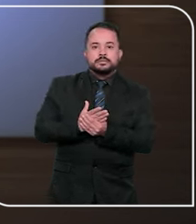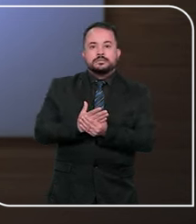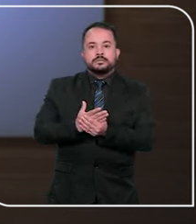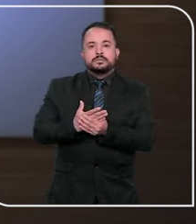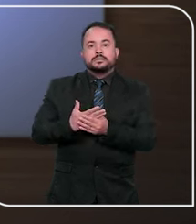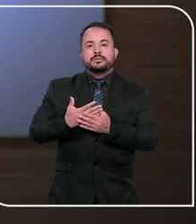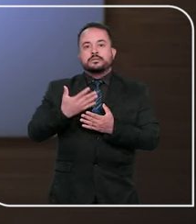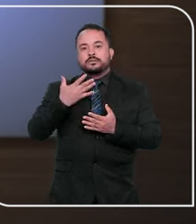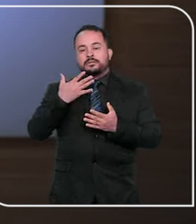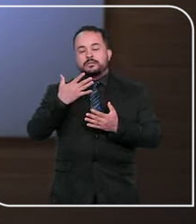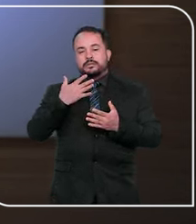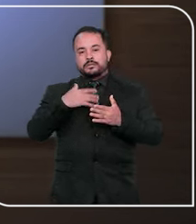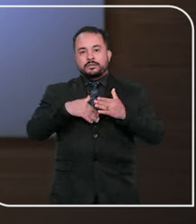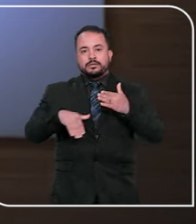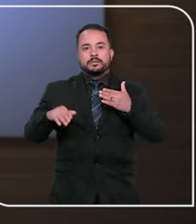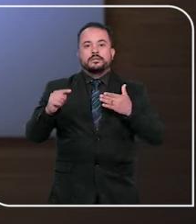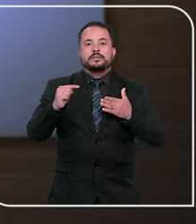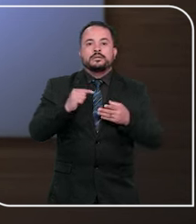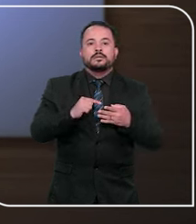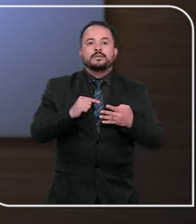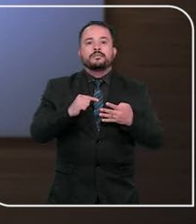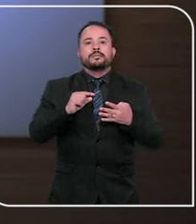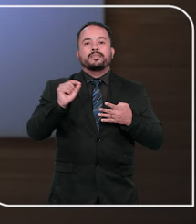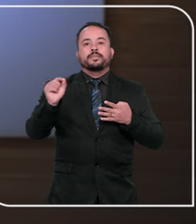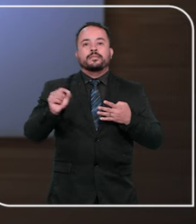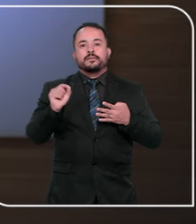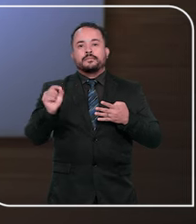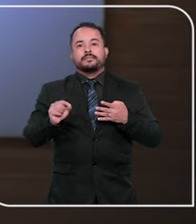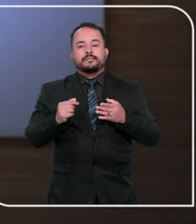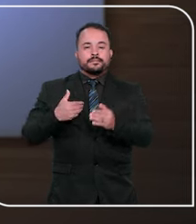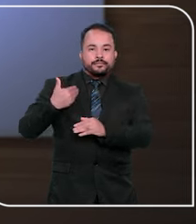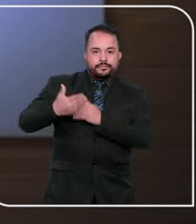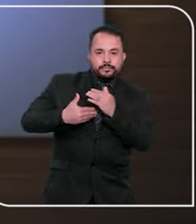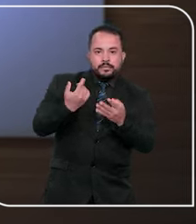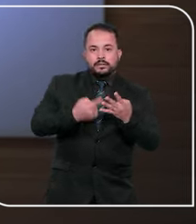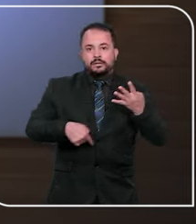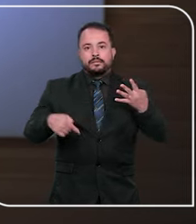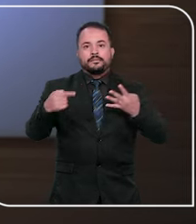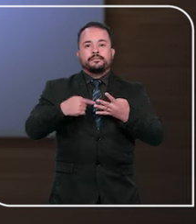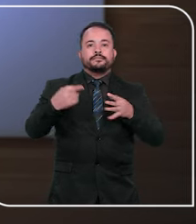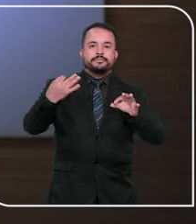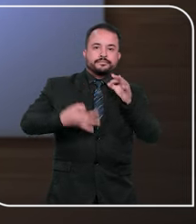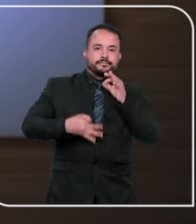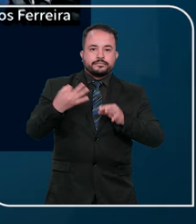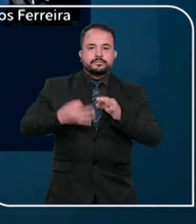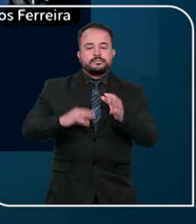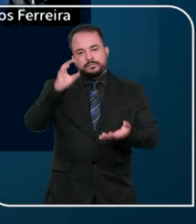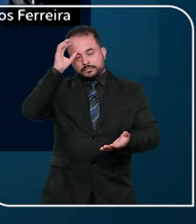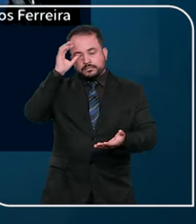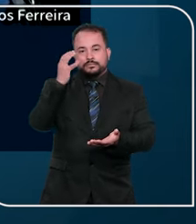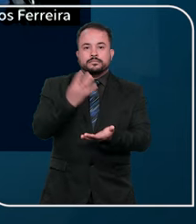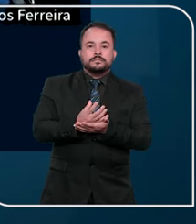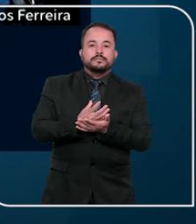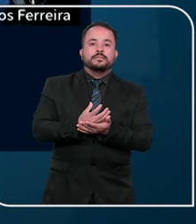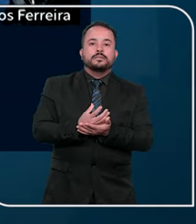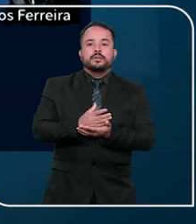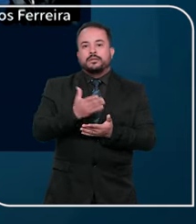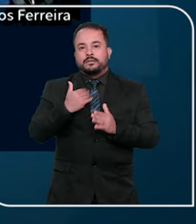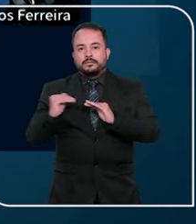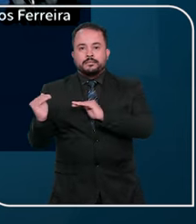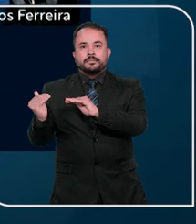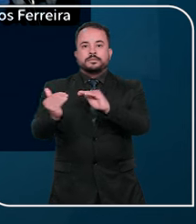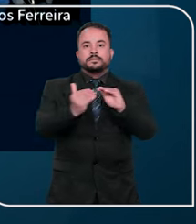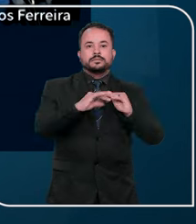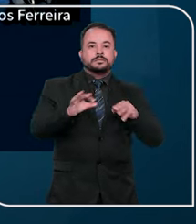ação de reconhecimento de filiação, independentemente de seu trânsito em julgado. Com a tese definida